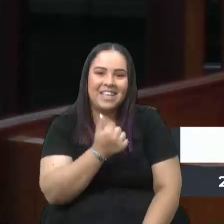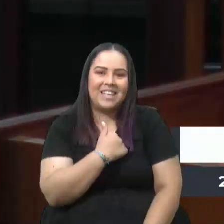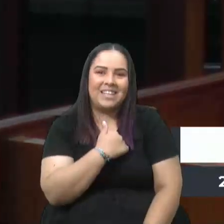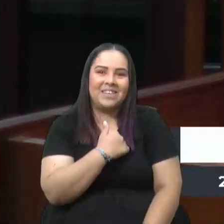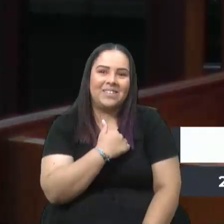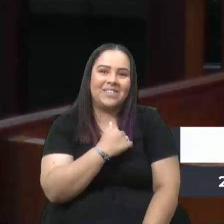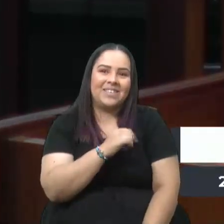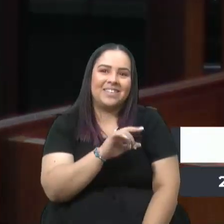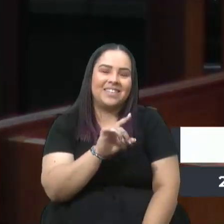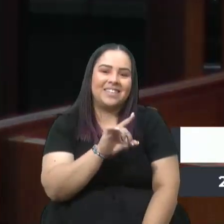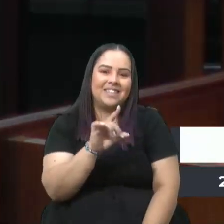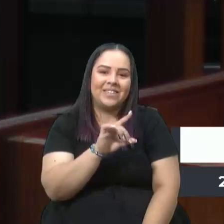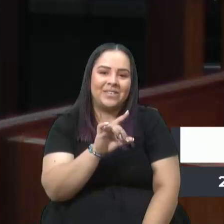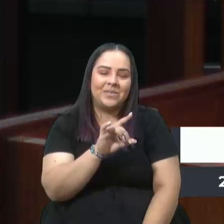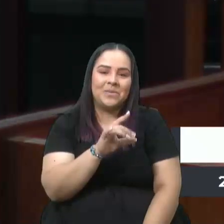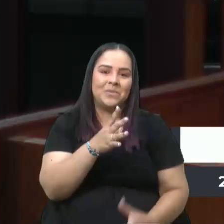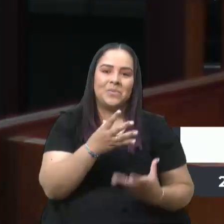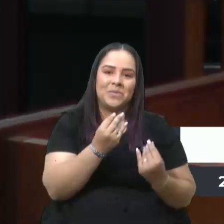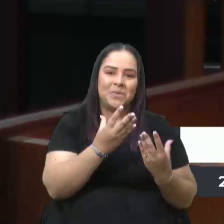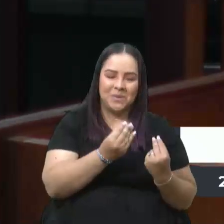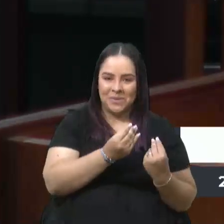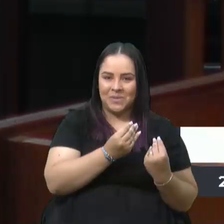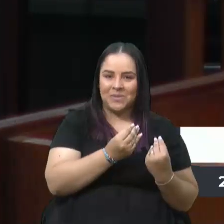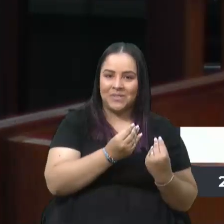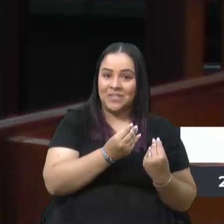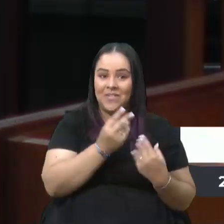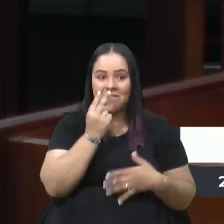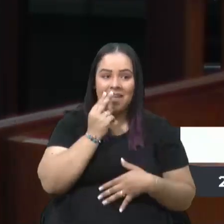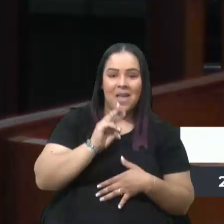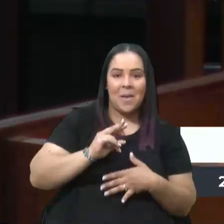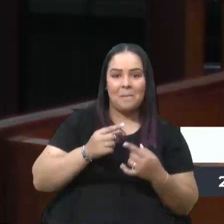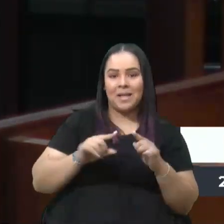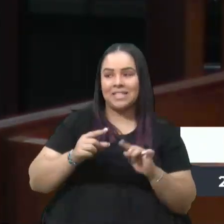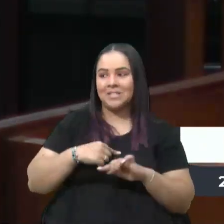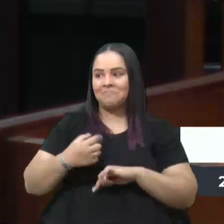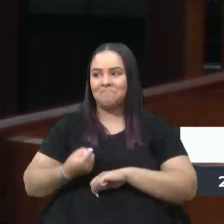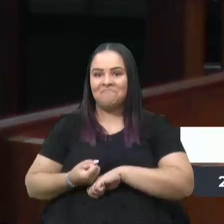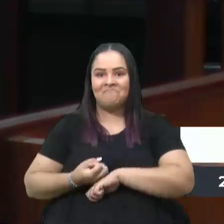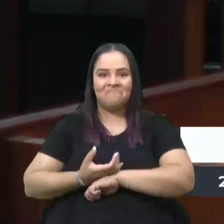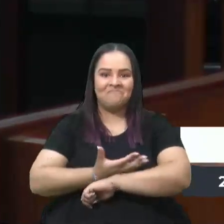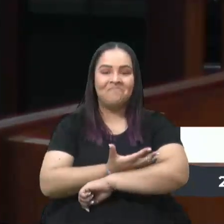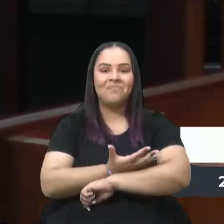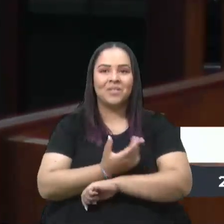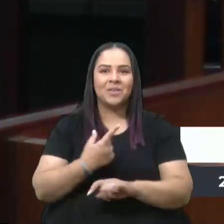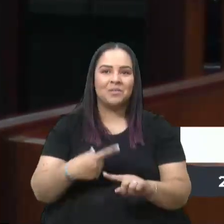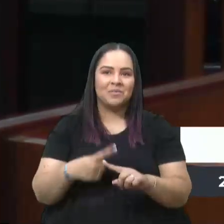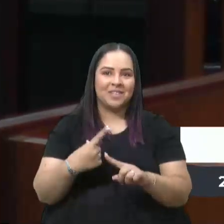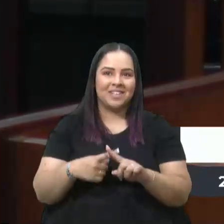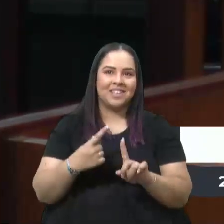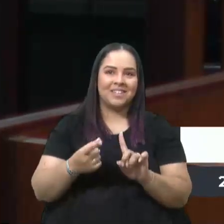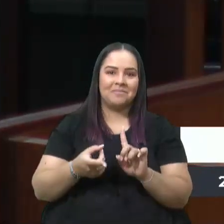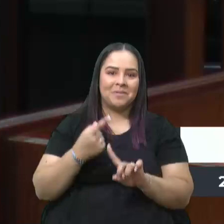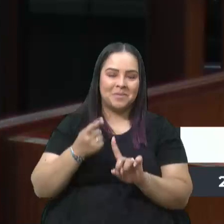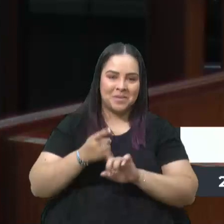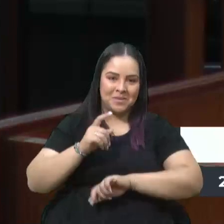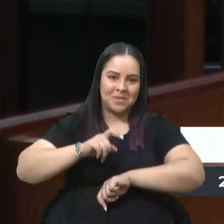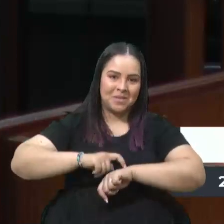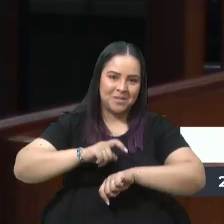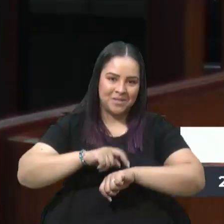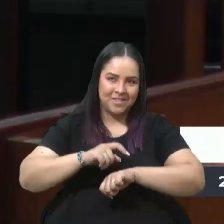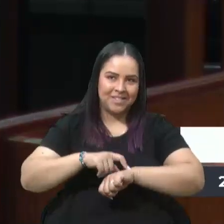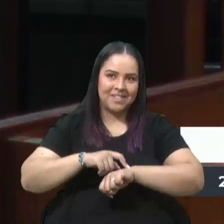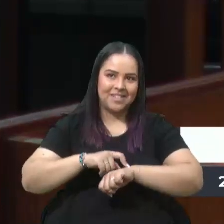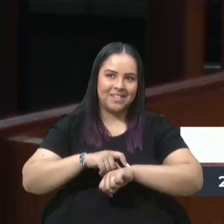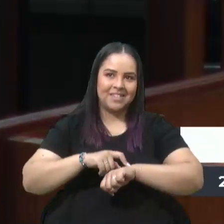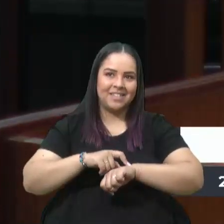ler, mas hoje eu confesso que estou um pouco tomada pela emoção, pelo menos nesse primeiro momento, e eu